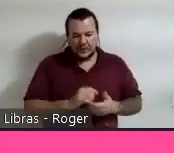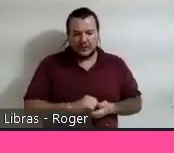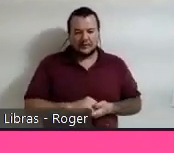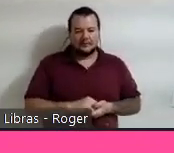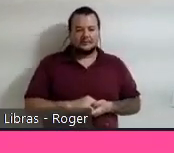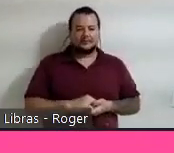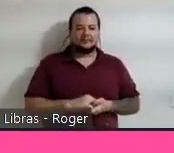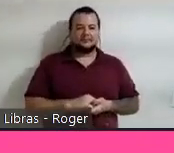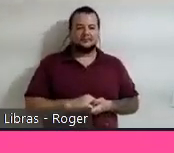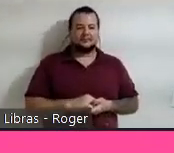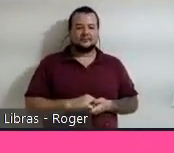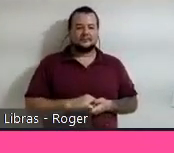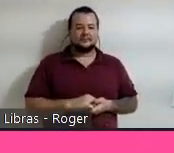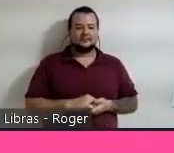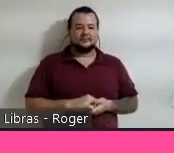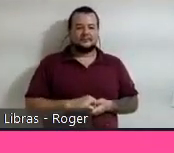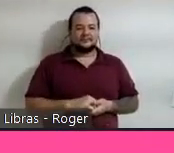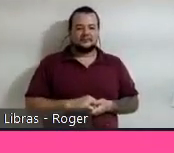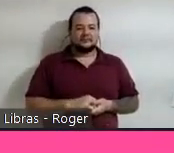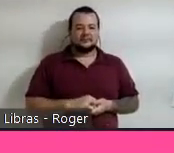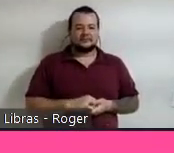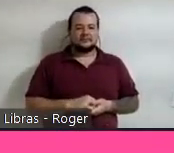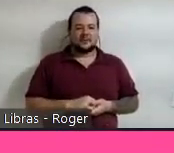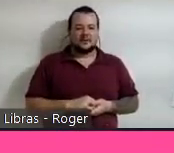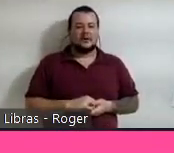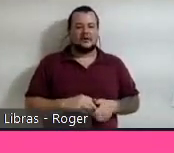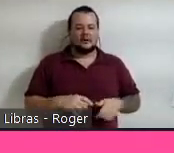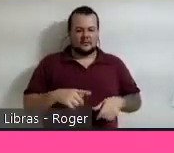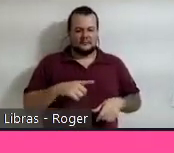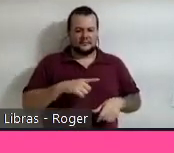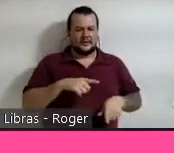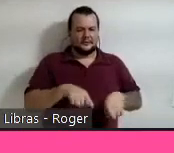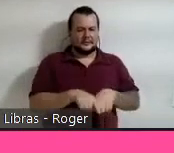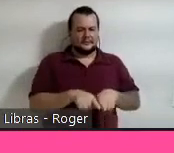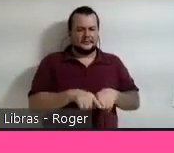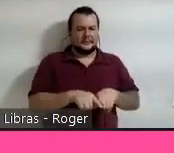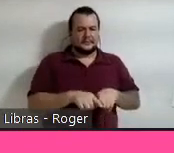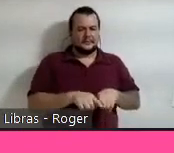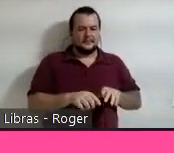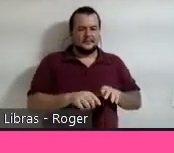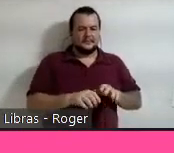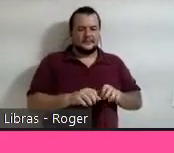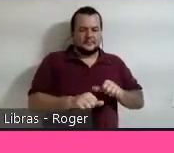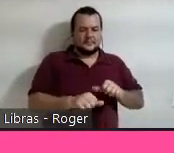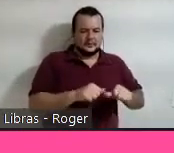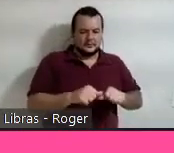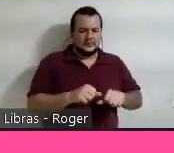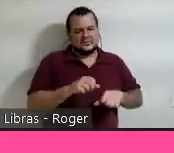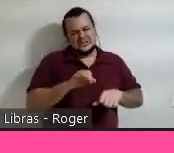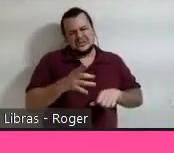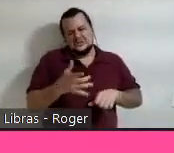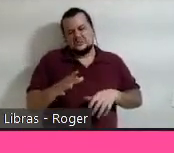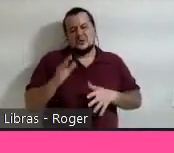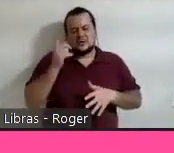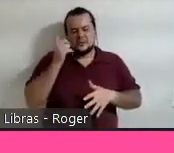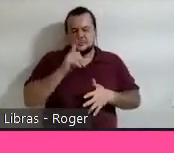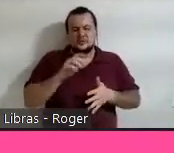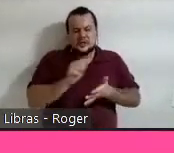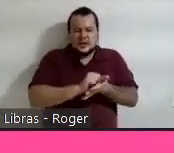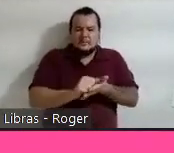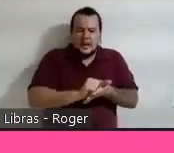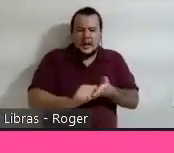qualquer coisa, ele já fica editado, e também deletar um que você não queira mais, não acha mais interessante.